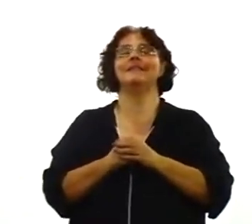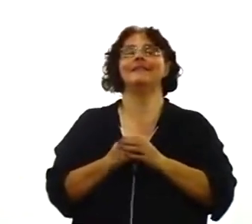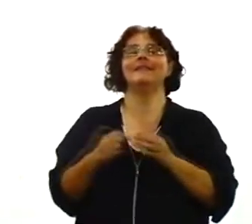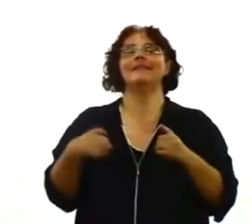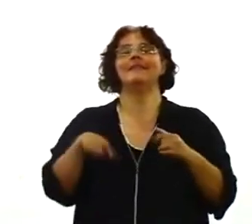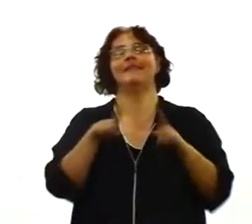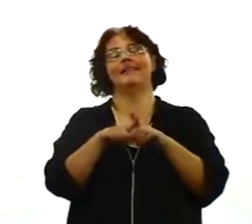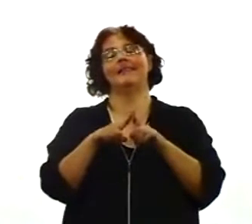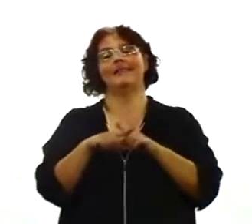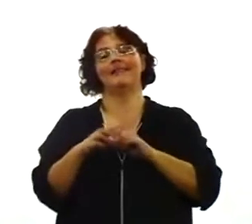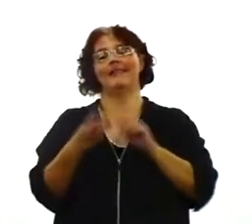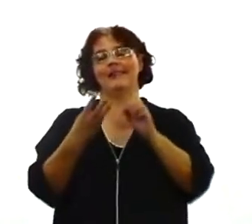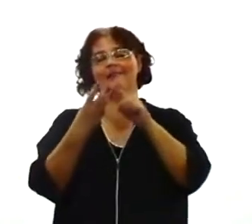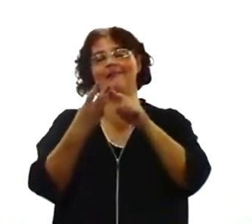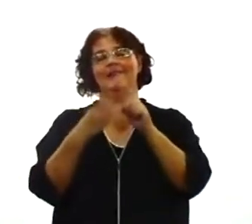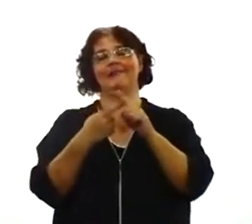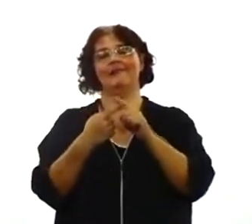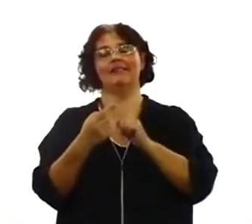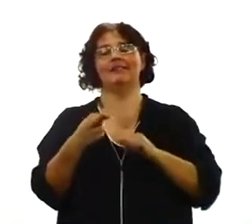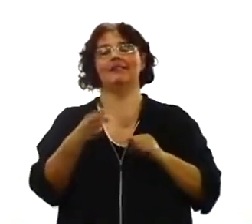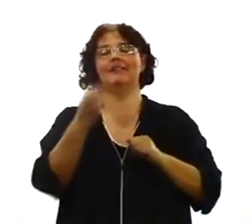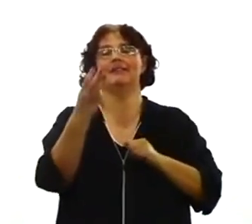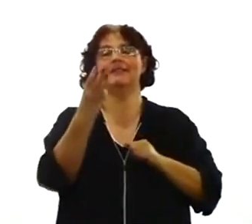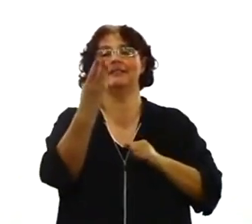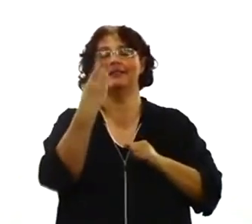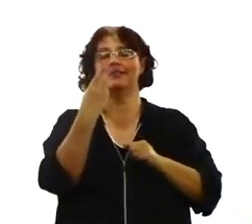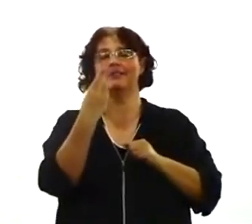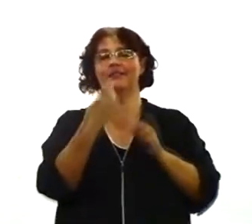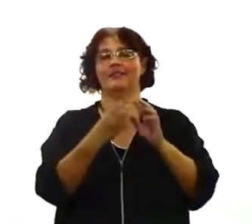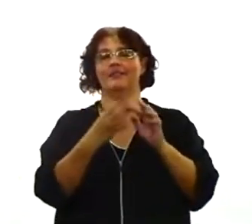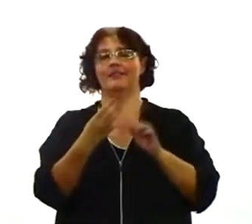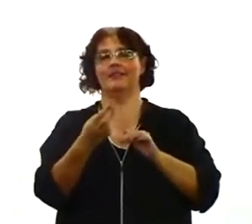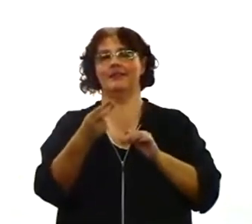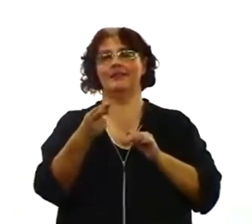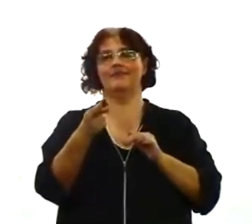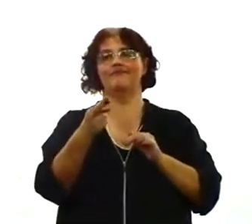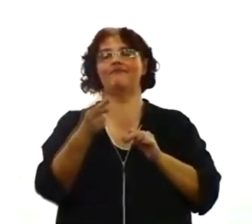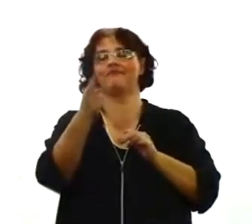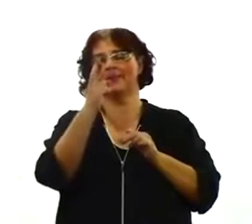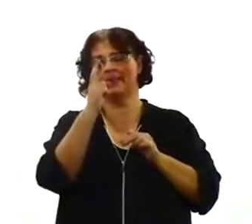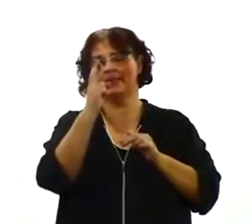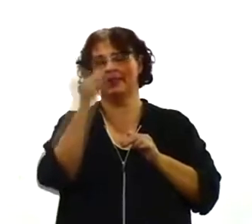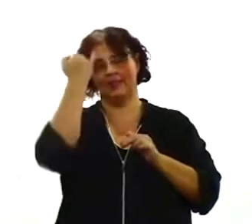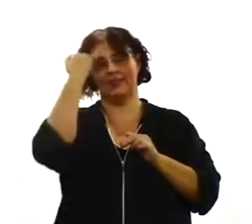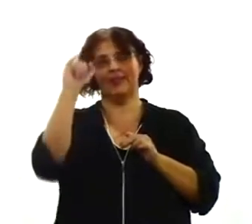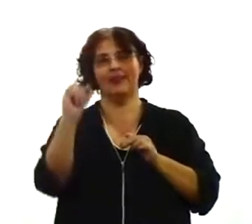terceira ideia é que a vitória de Jesus é a certeza da consumação.